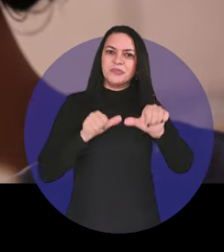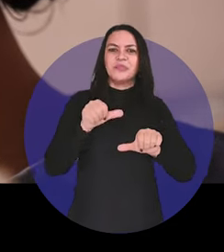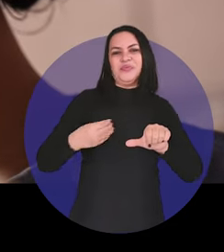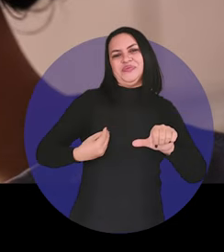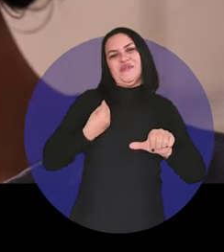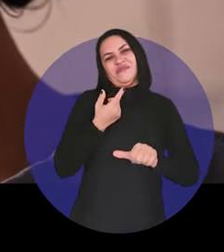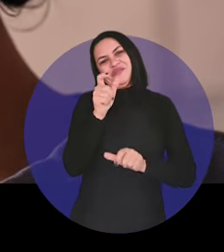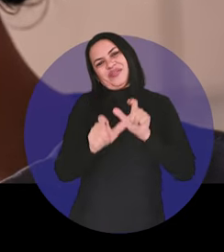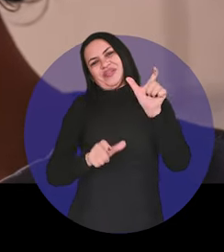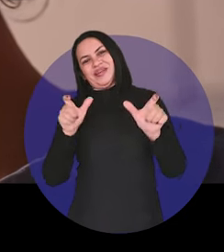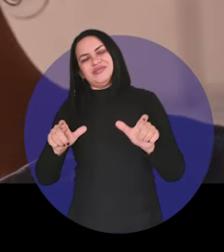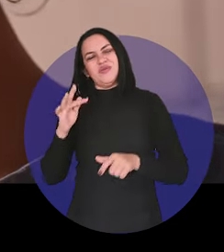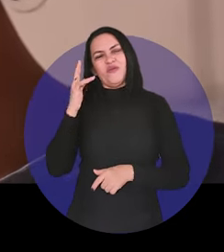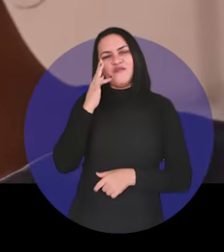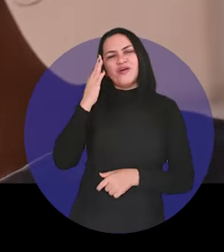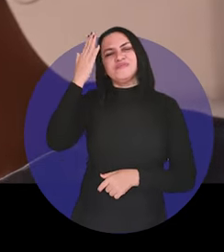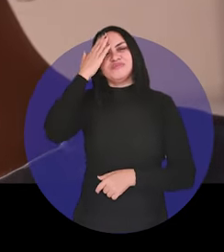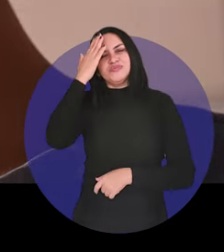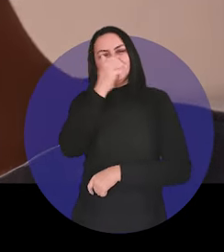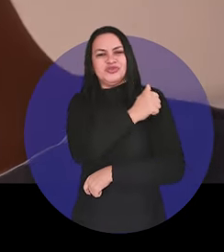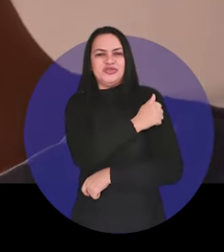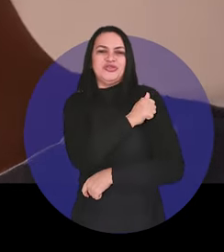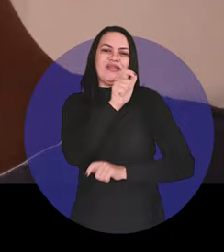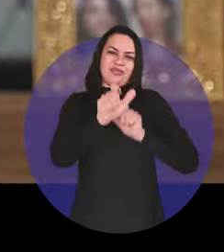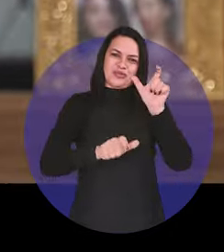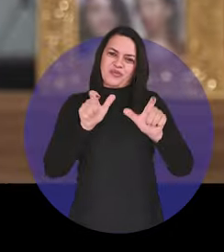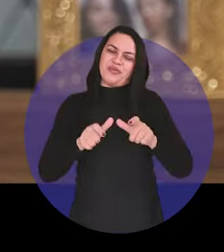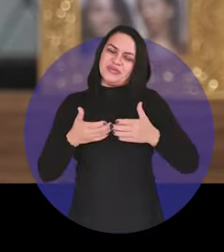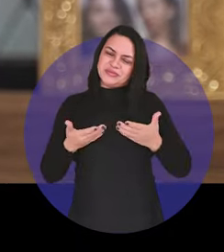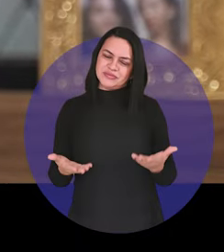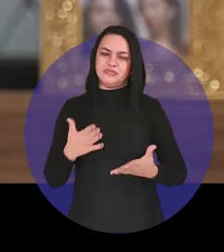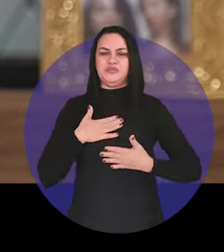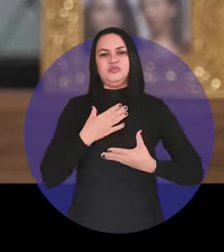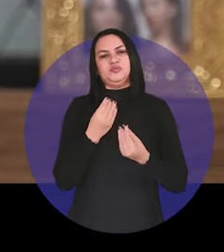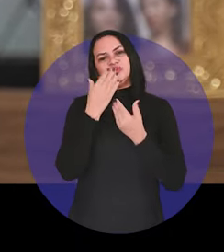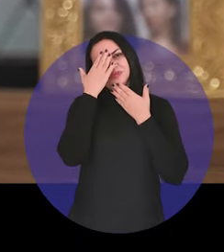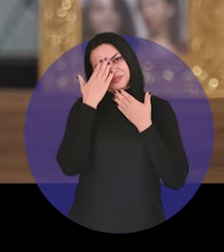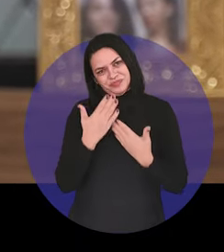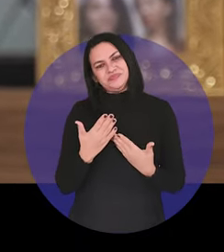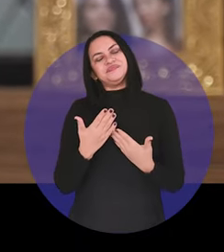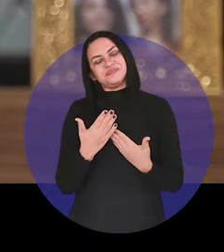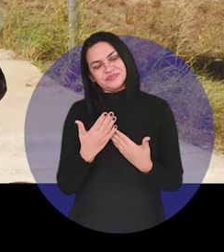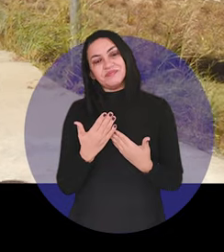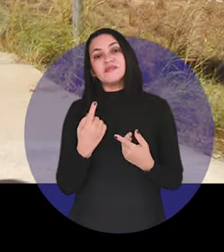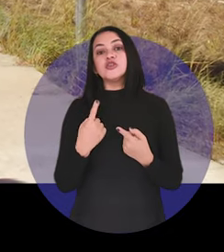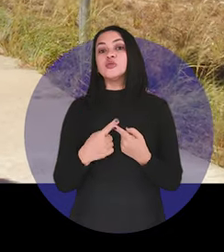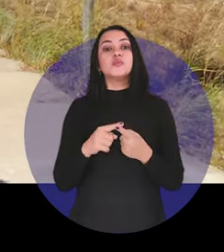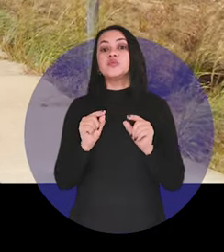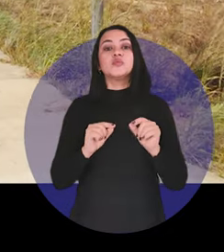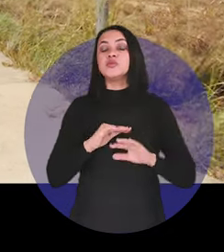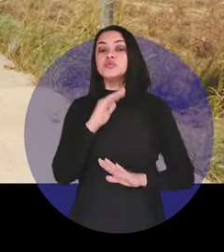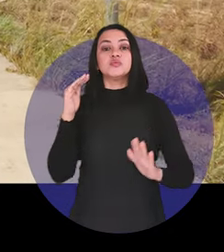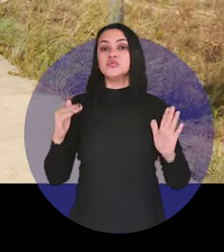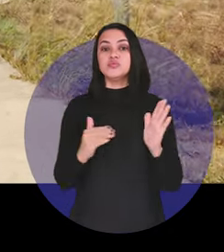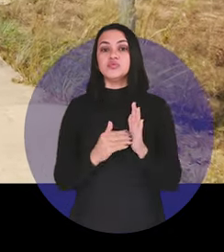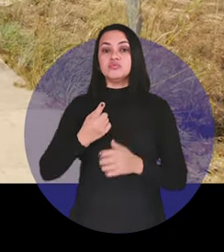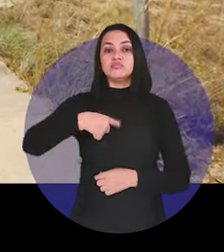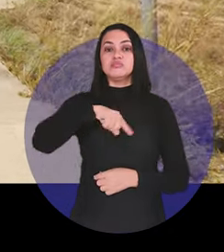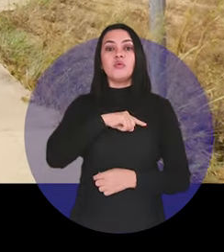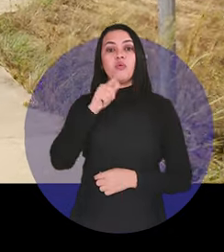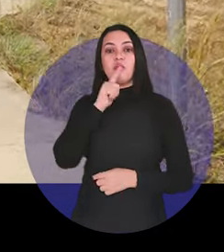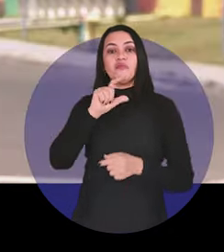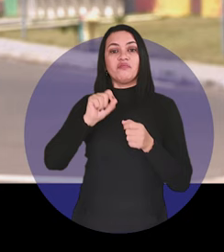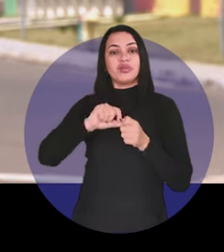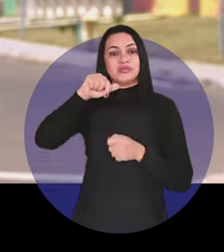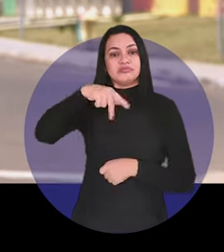entram. Ele entende os estudantes, então o meu muito obrigada por tudo que foi feito